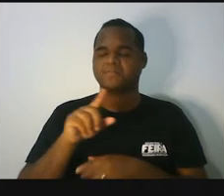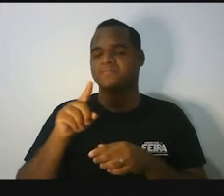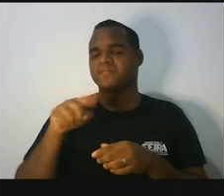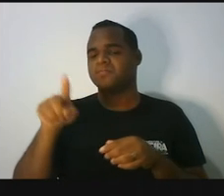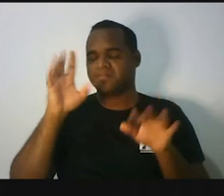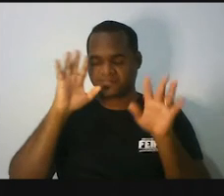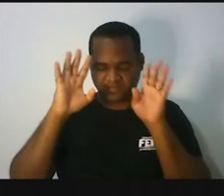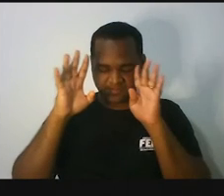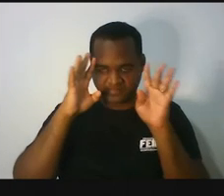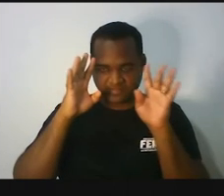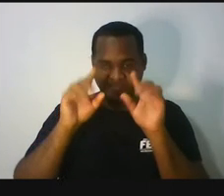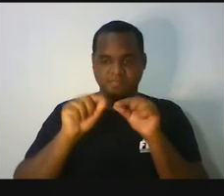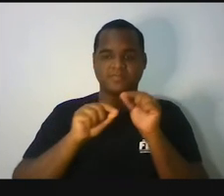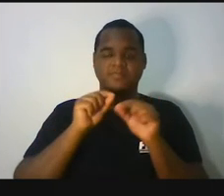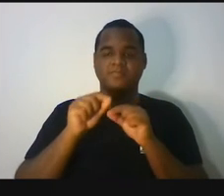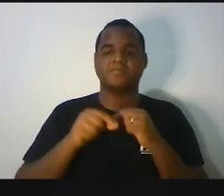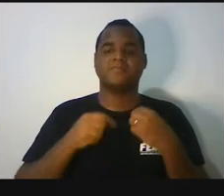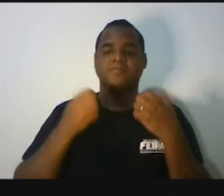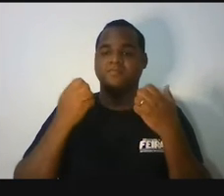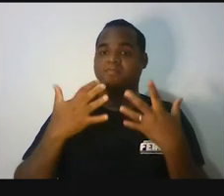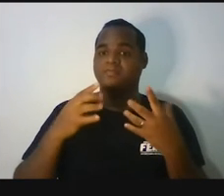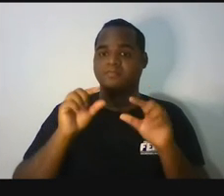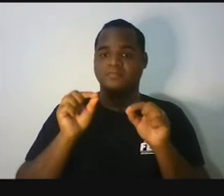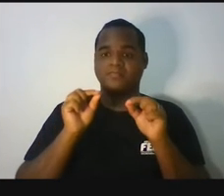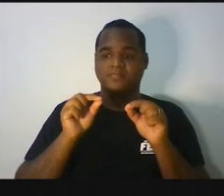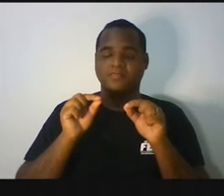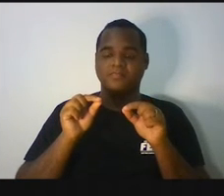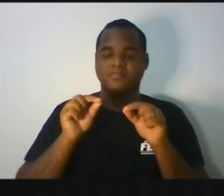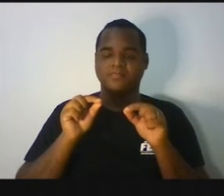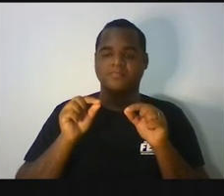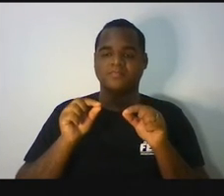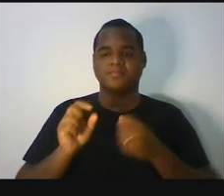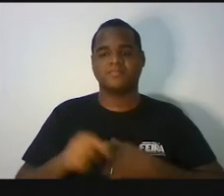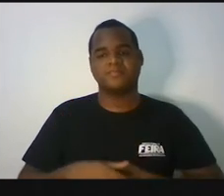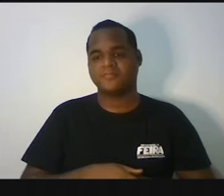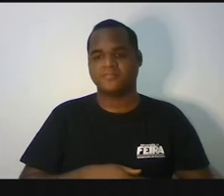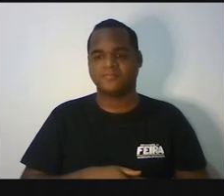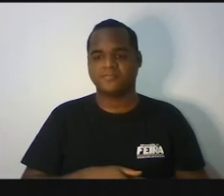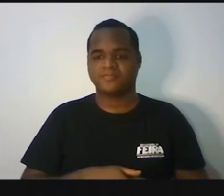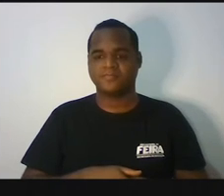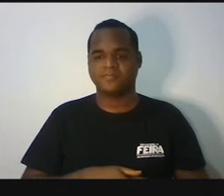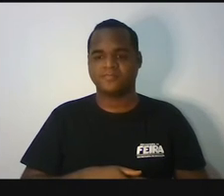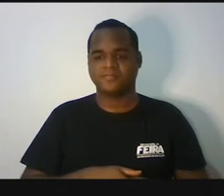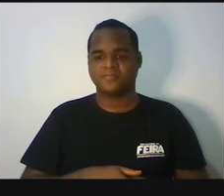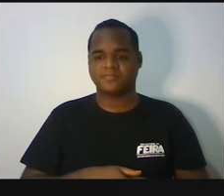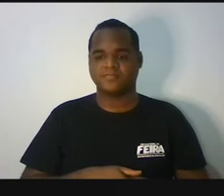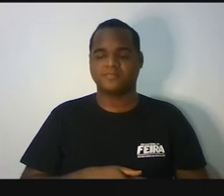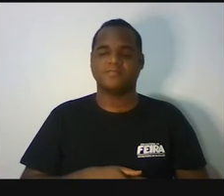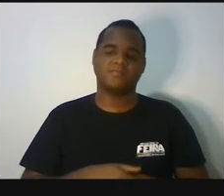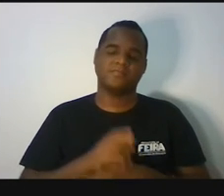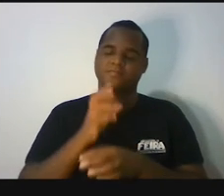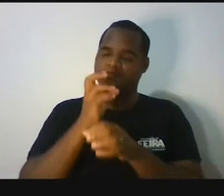Vamos pensar da seguinte forma. O custo da creche